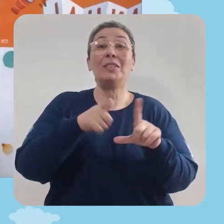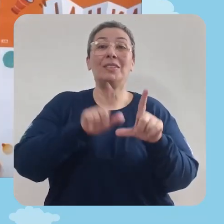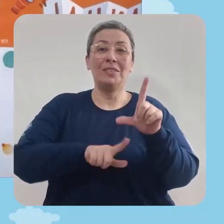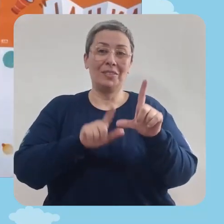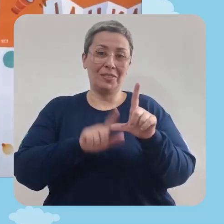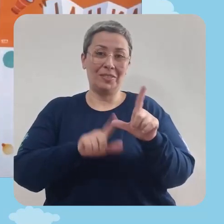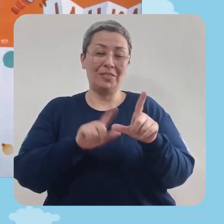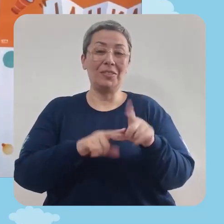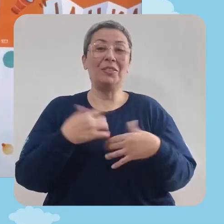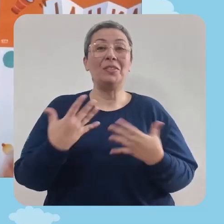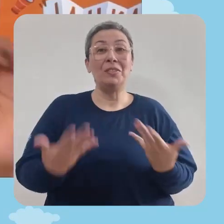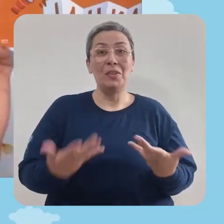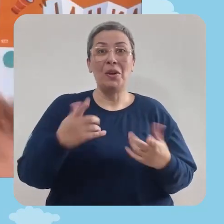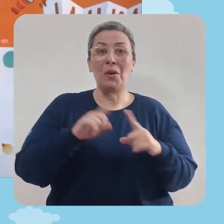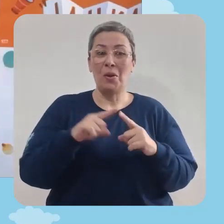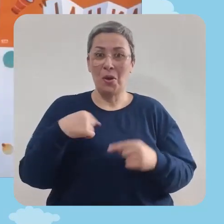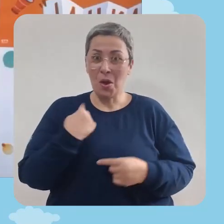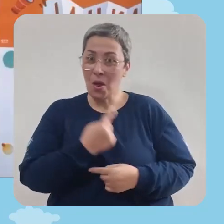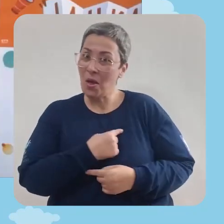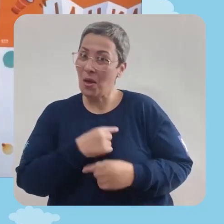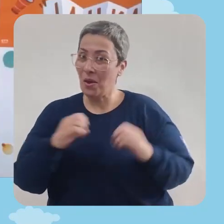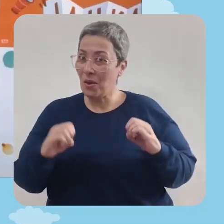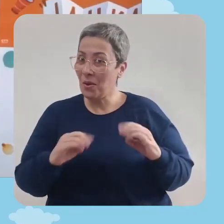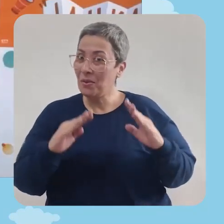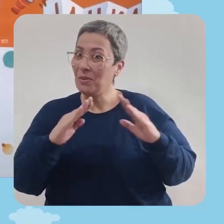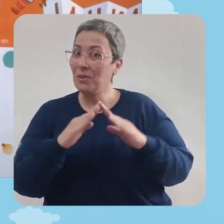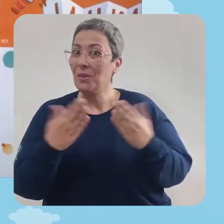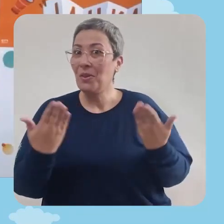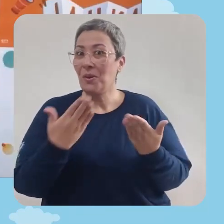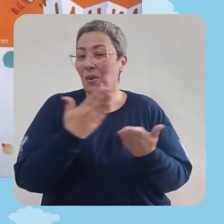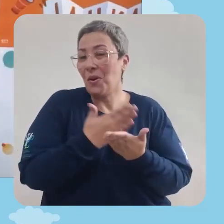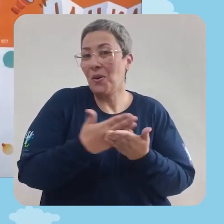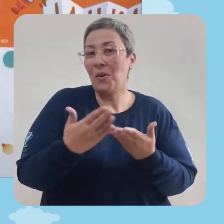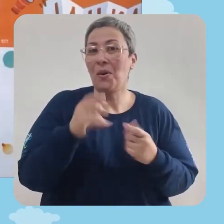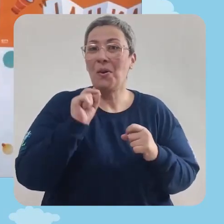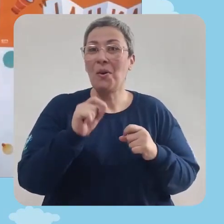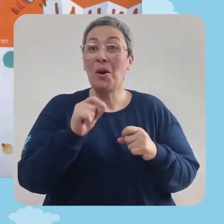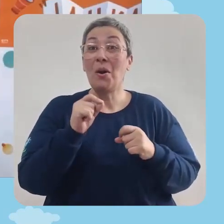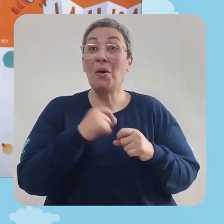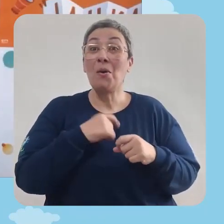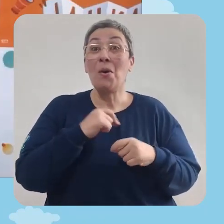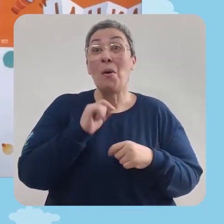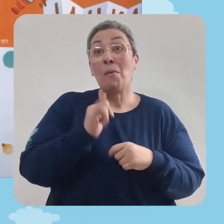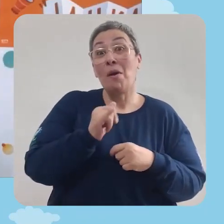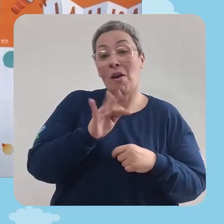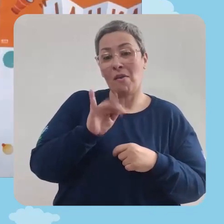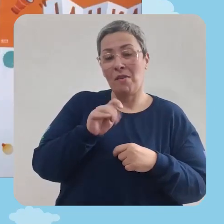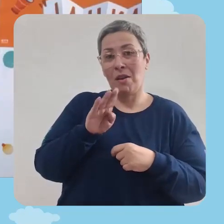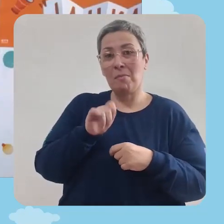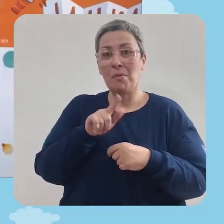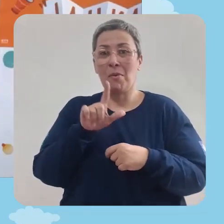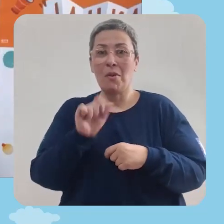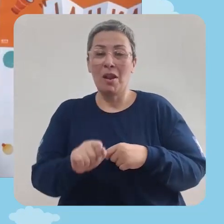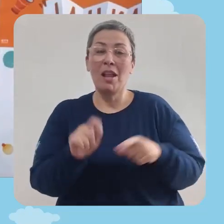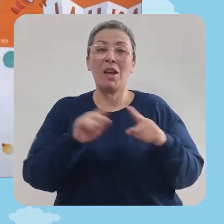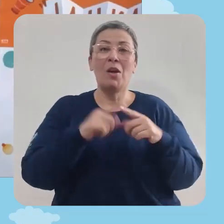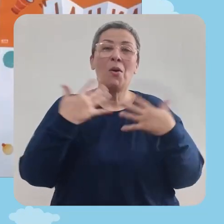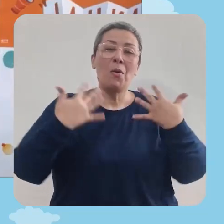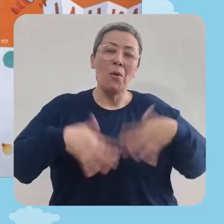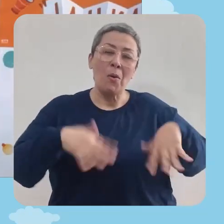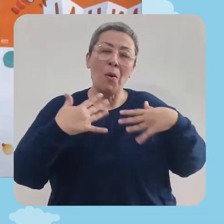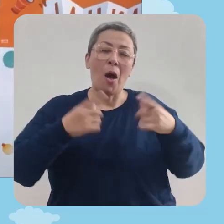das Letras. E o nosso programa começa com uma fábula. A fábula de uma